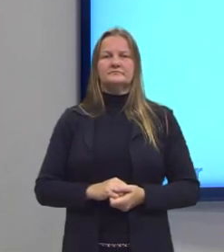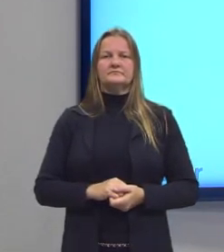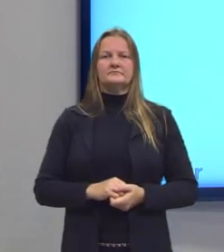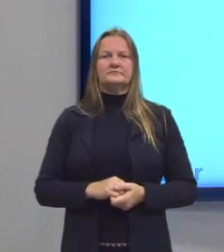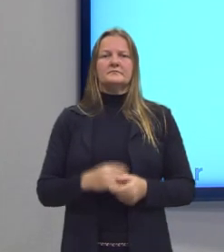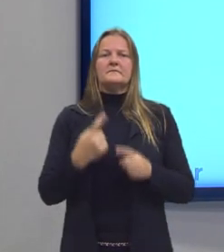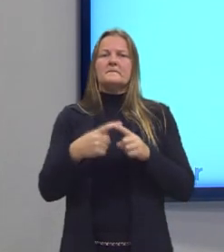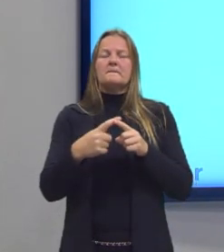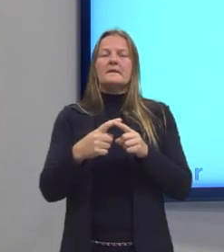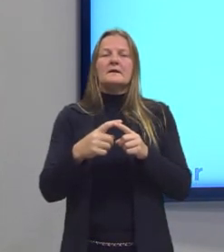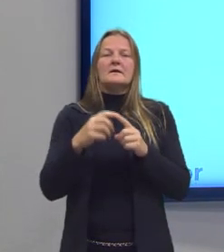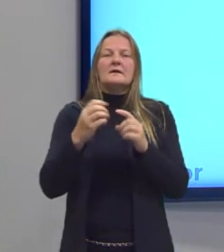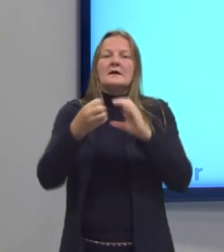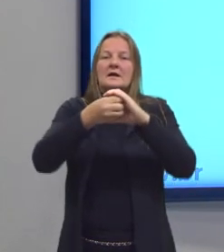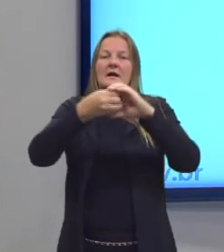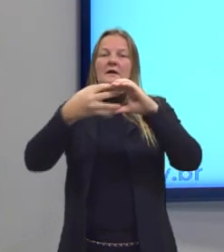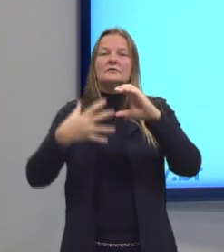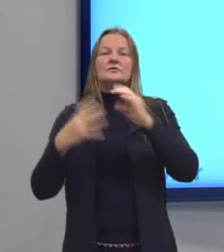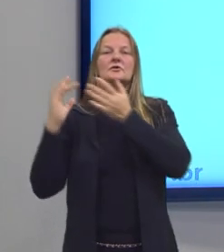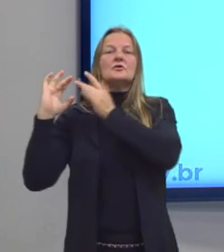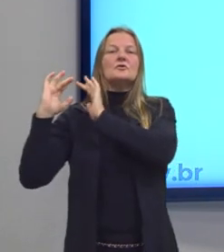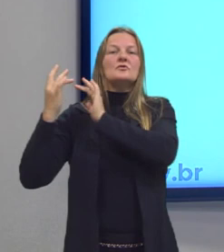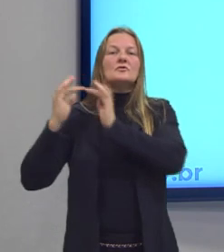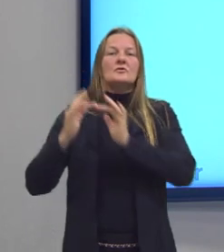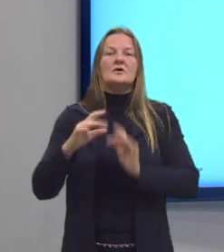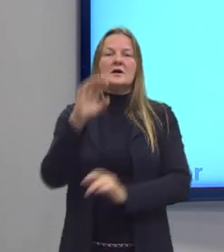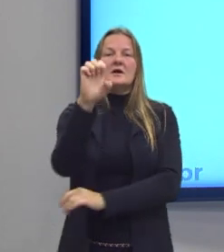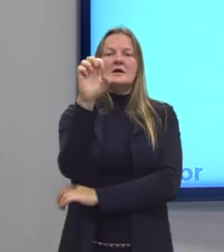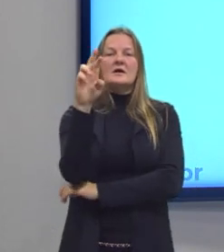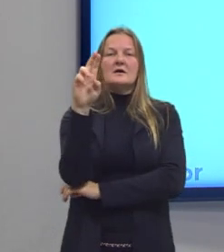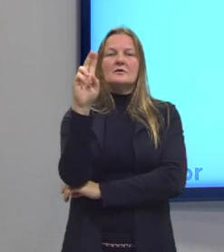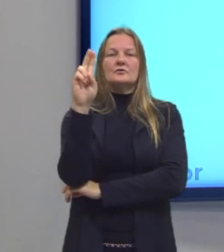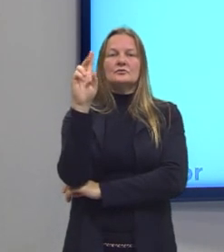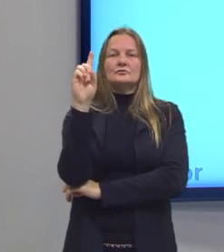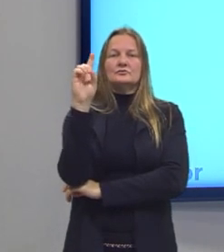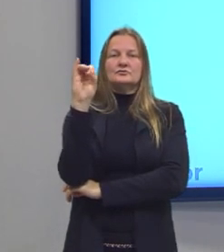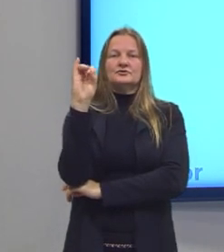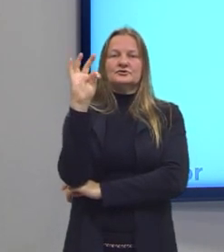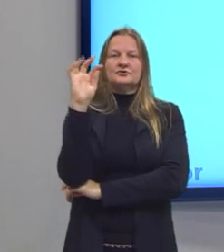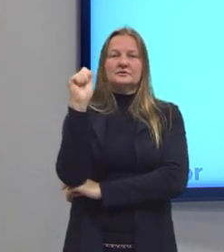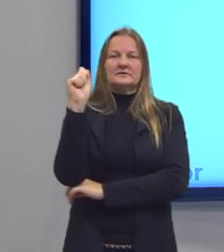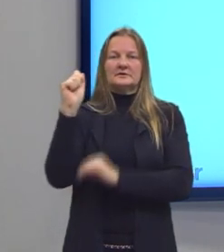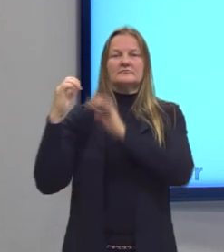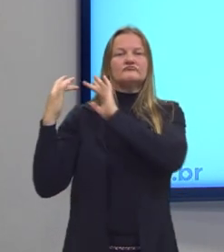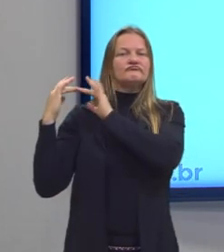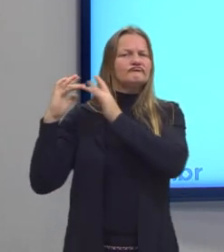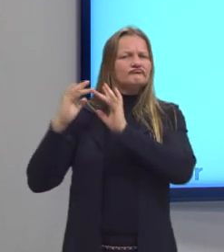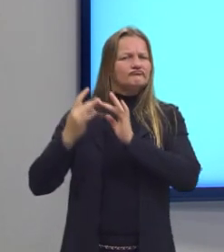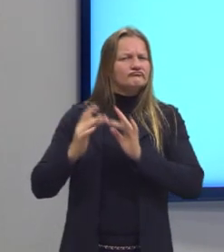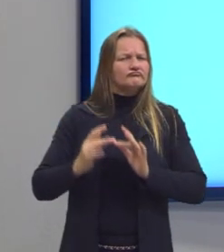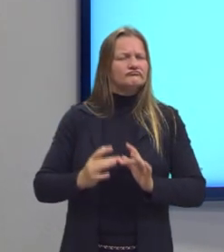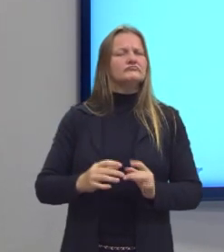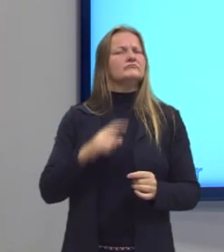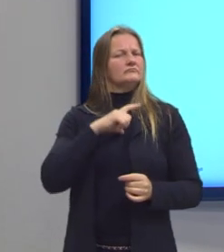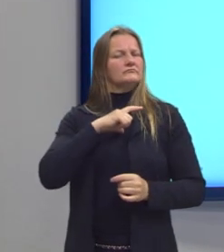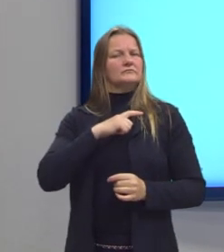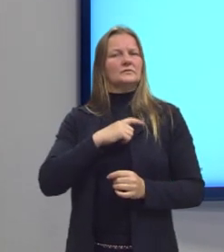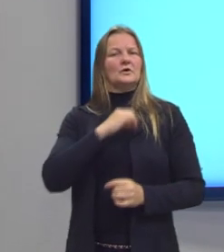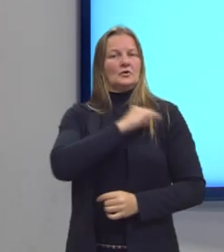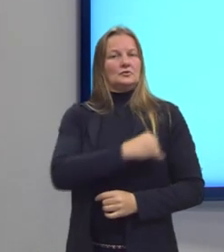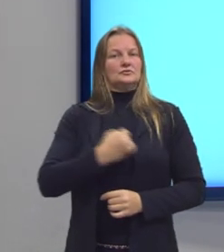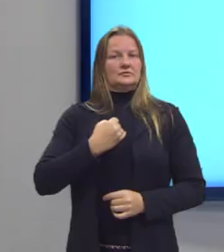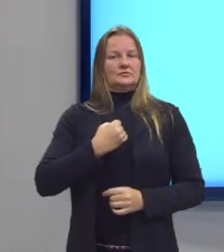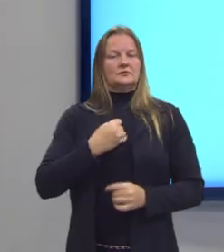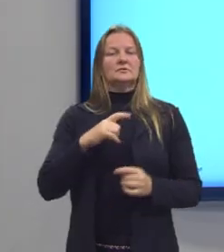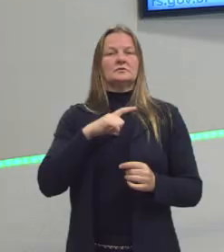Voltada a essa questão erudita, retórica. E os jesuítas, só lembrando, os jesuítas